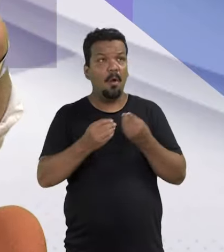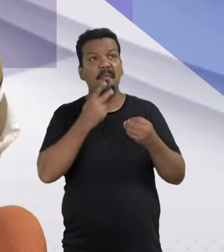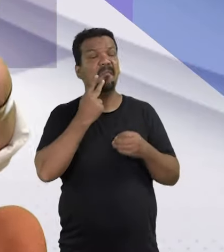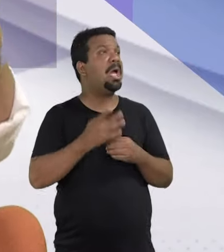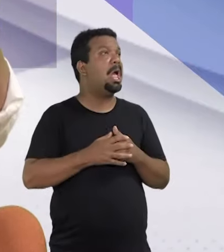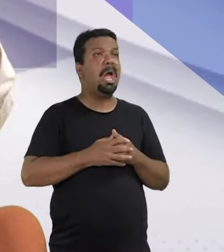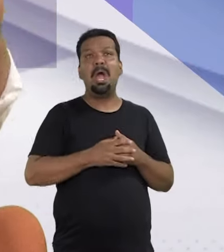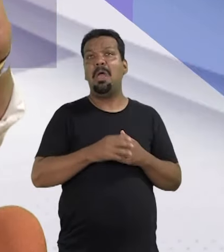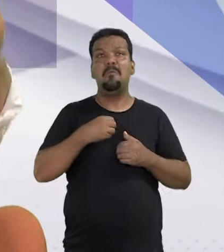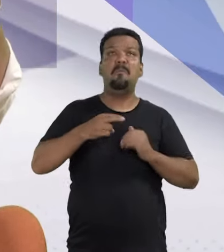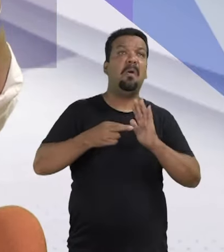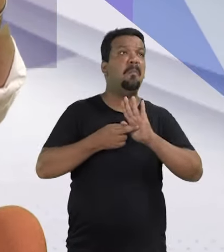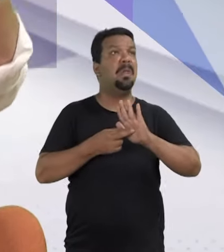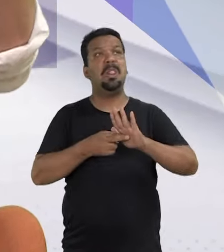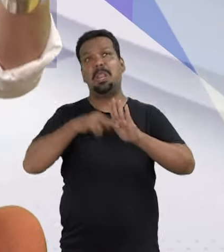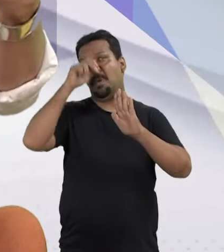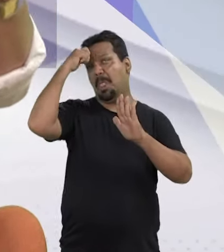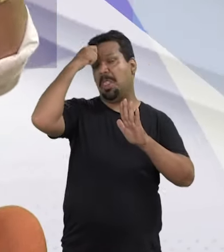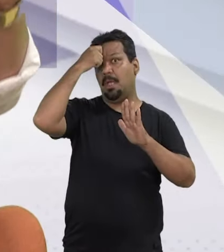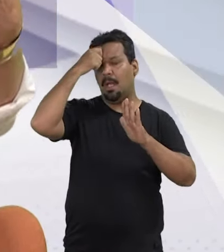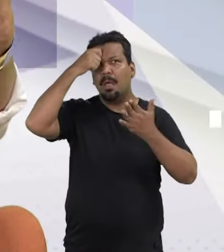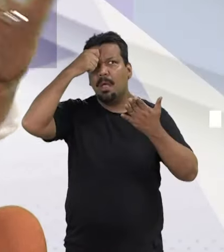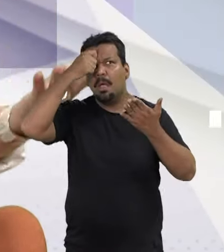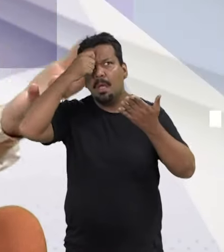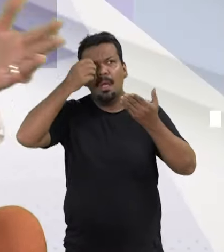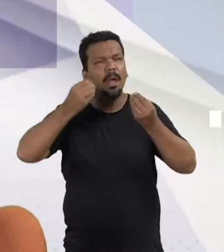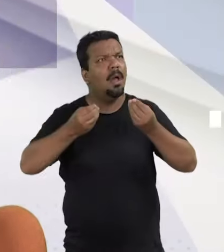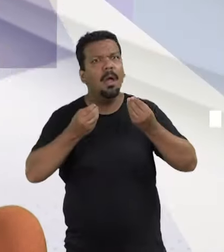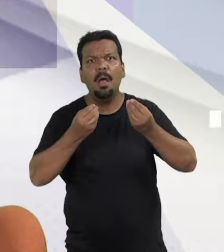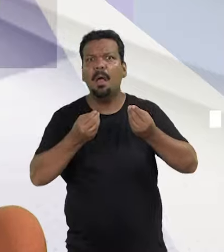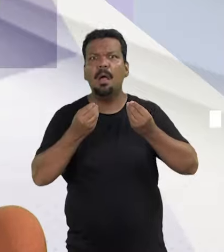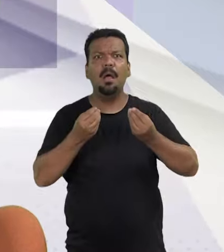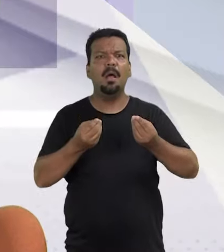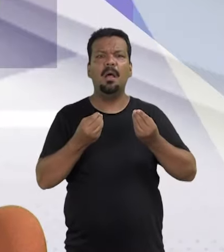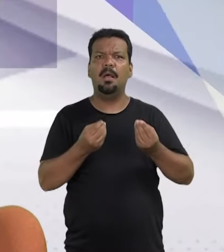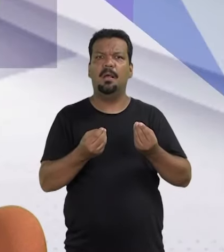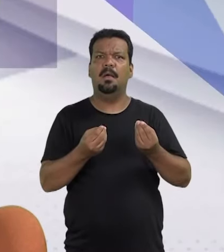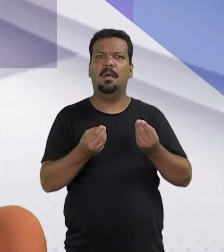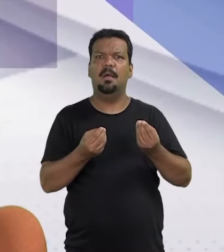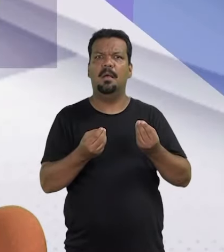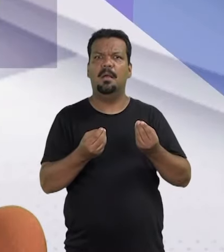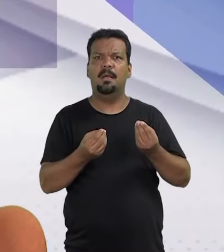certo? Como é que você vai dizer, ah, não, vou representar uma negra. Mas como?